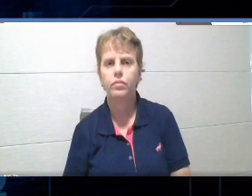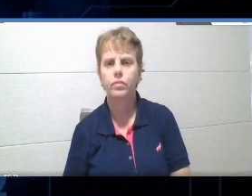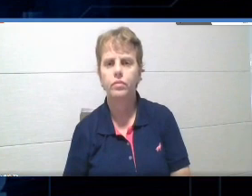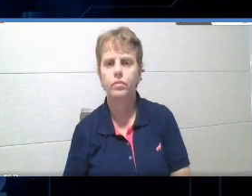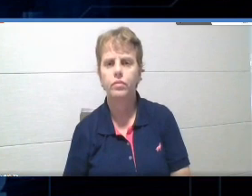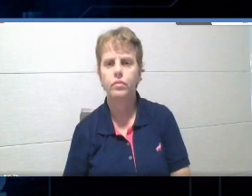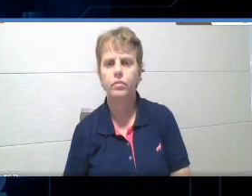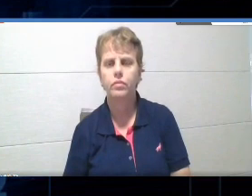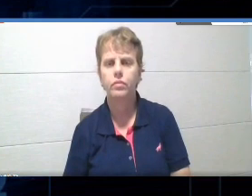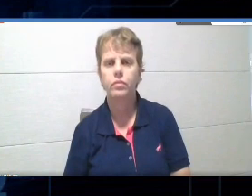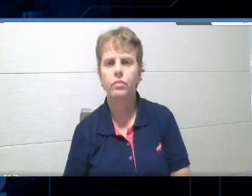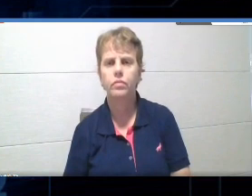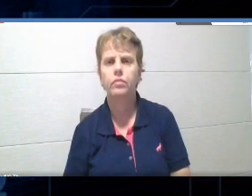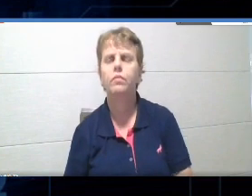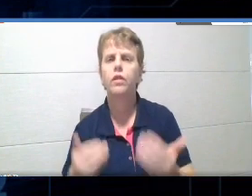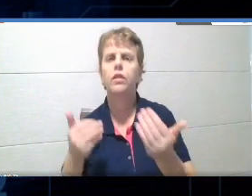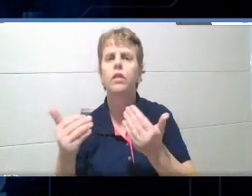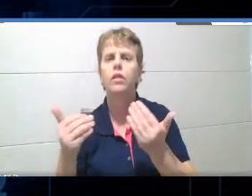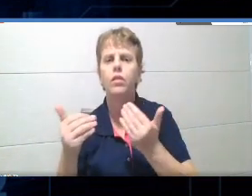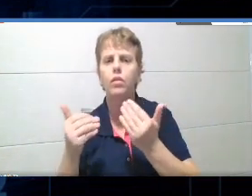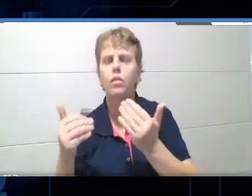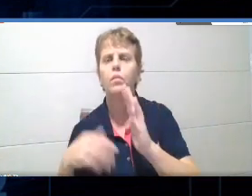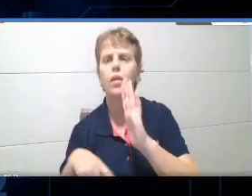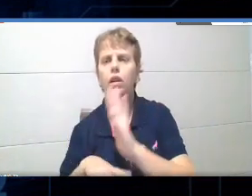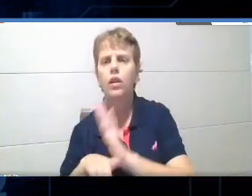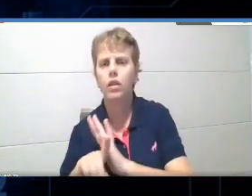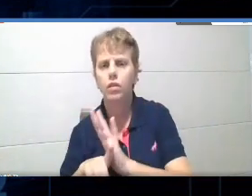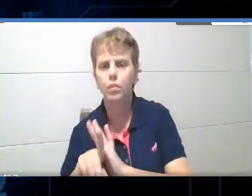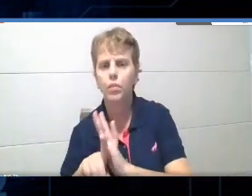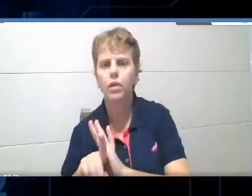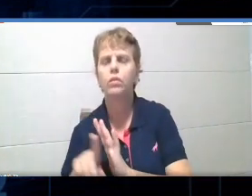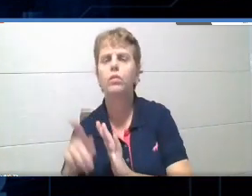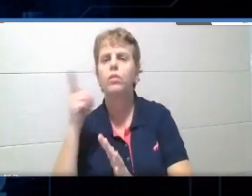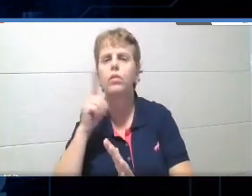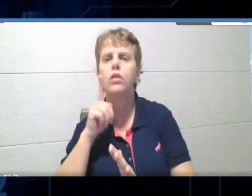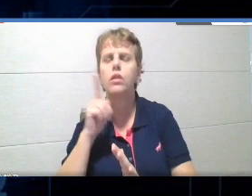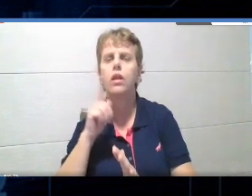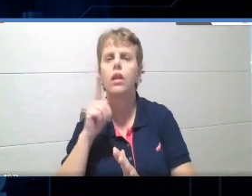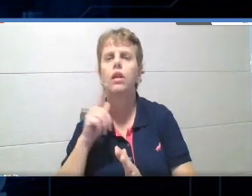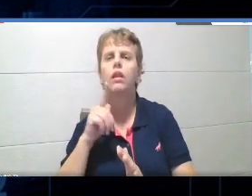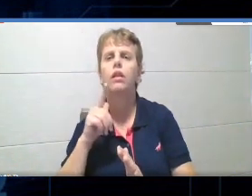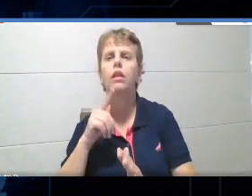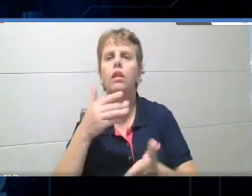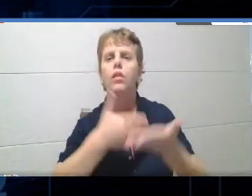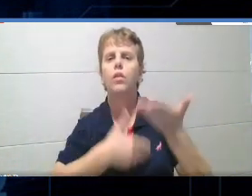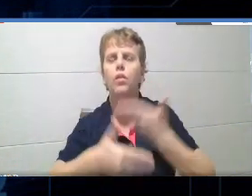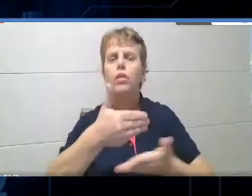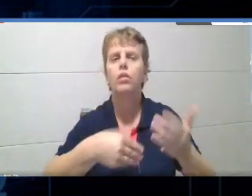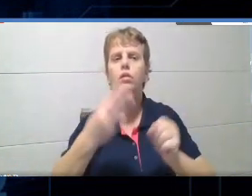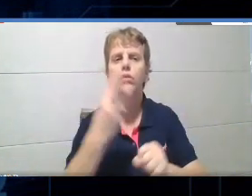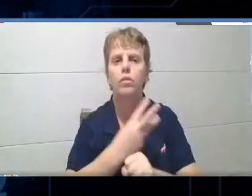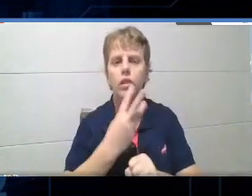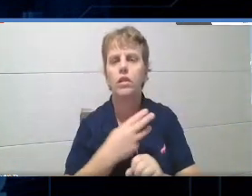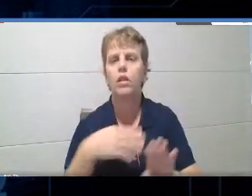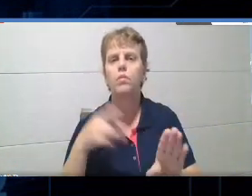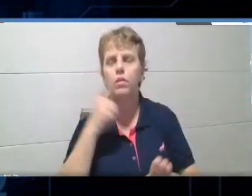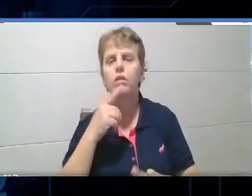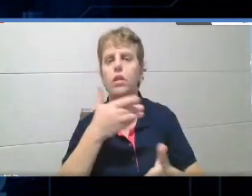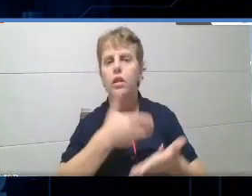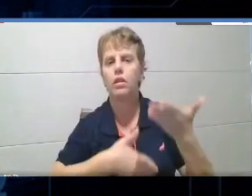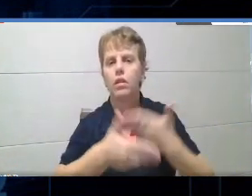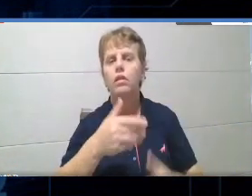Em relação a esse quiz, consegue compartilhar pelo WhatsApp com os alunos? Para eles